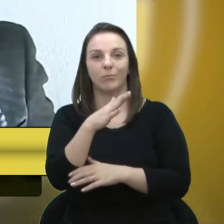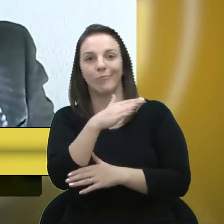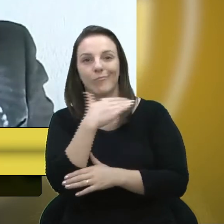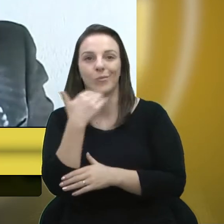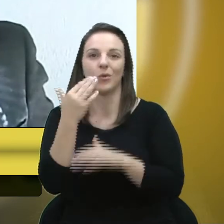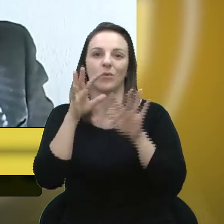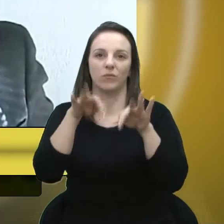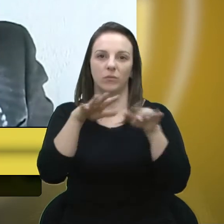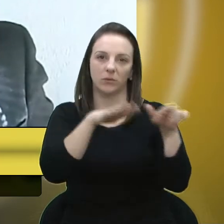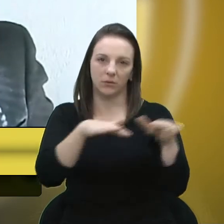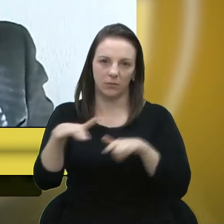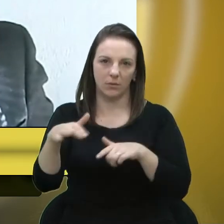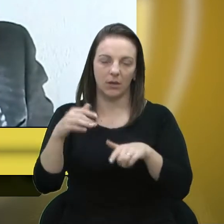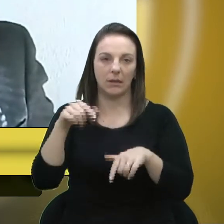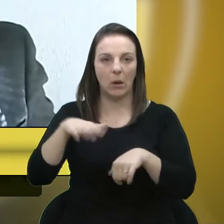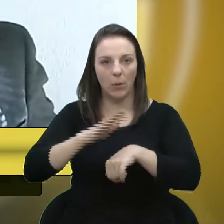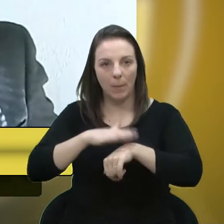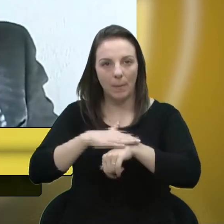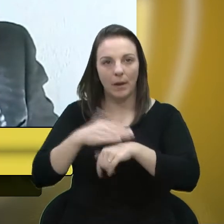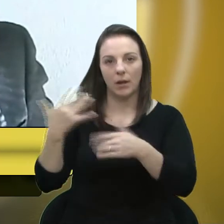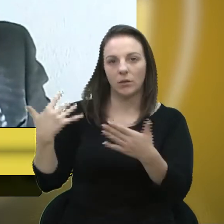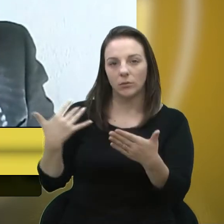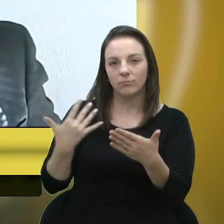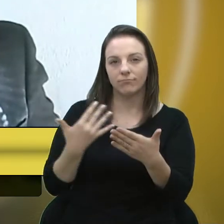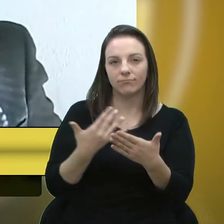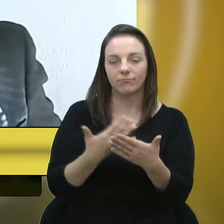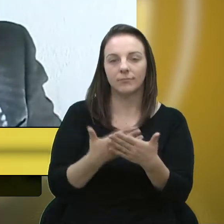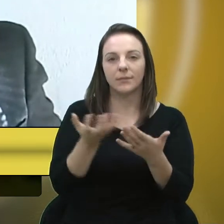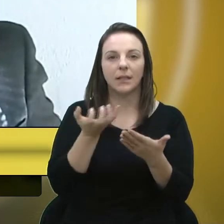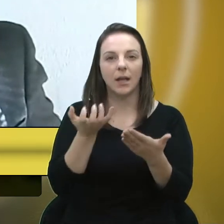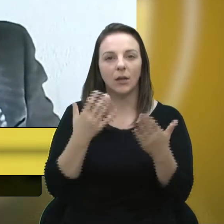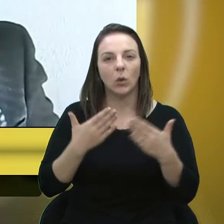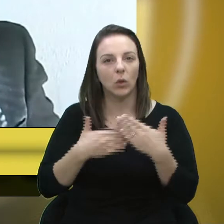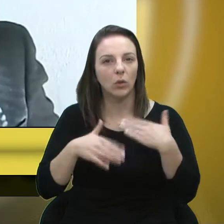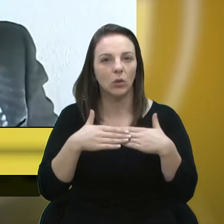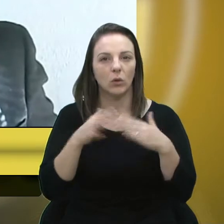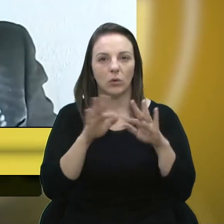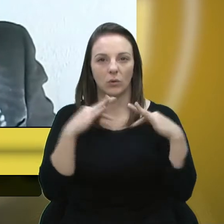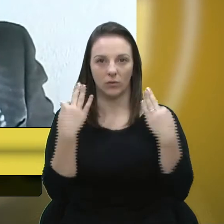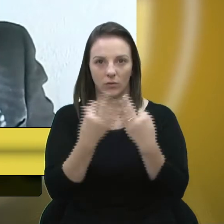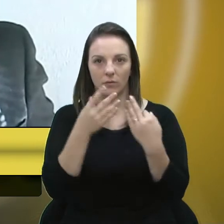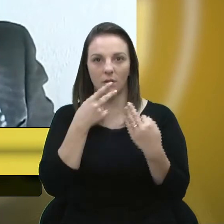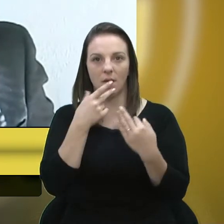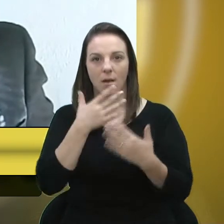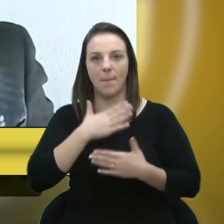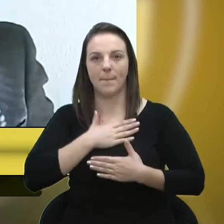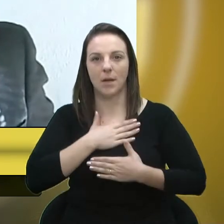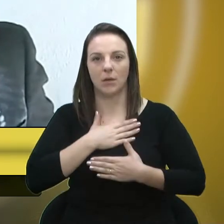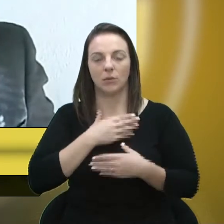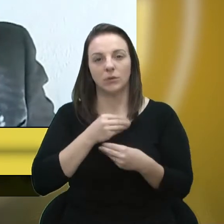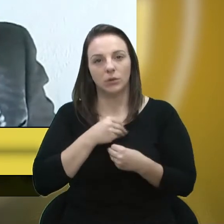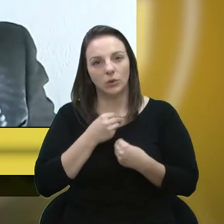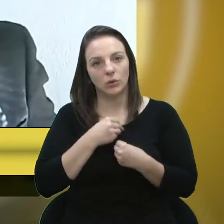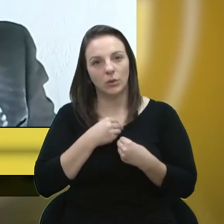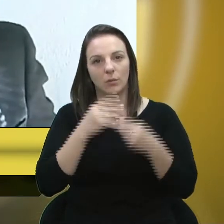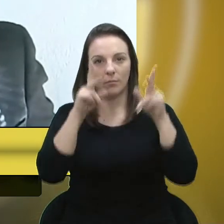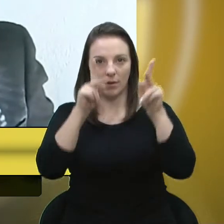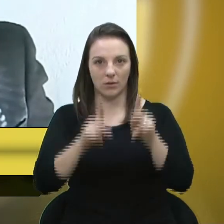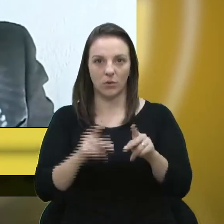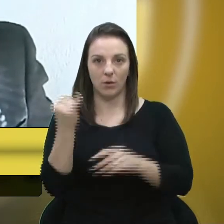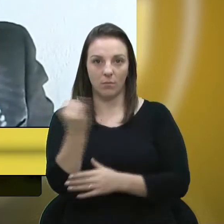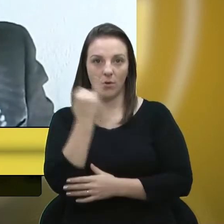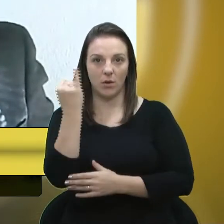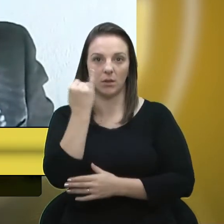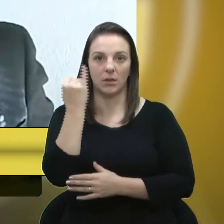meus votos de pesar para uma pessoa tão importante que marcou época em Caxiú do Sul. Foi